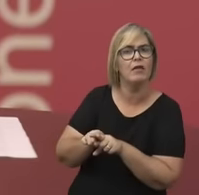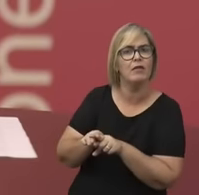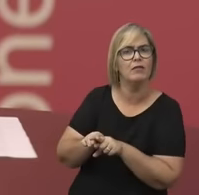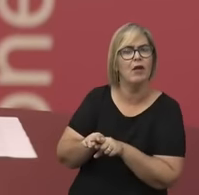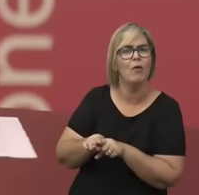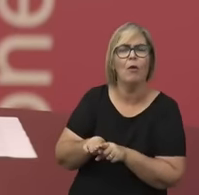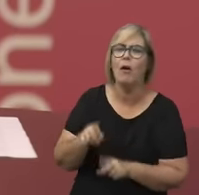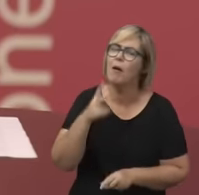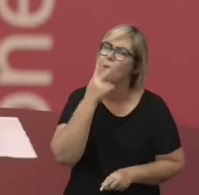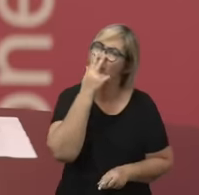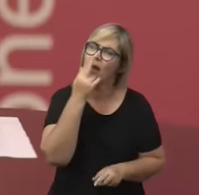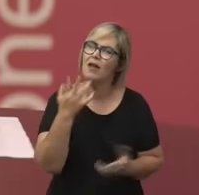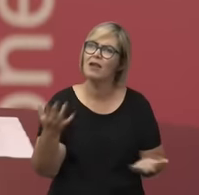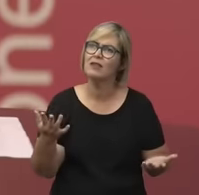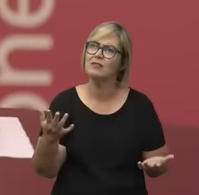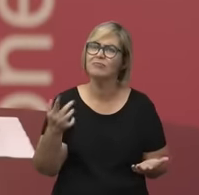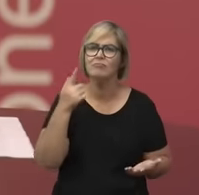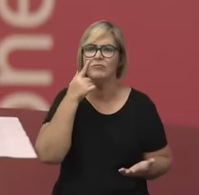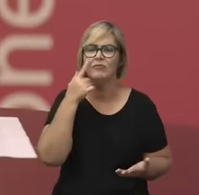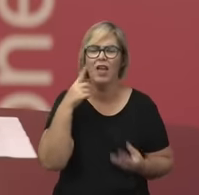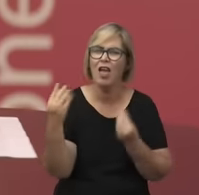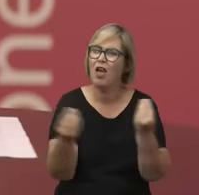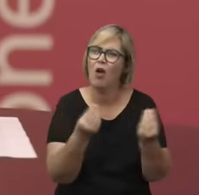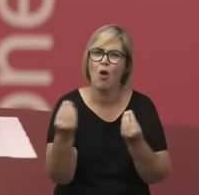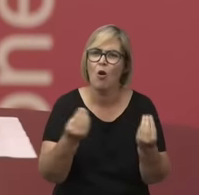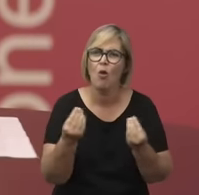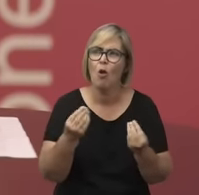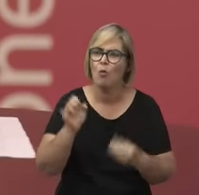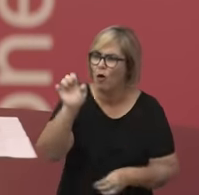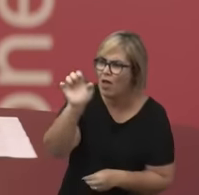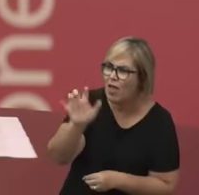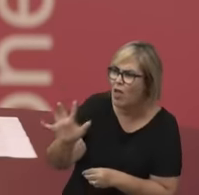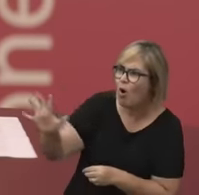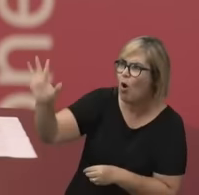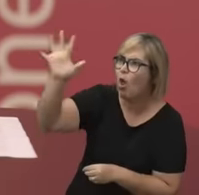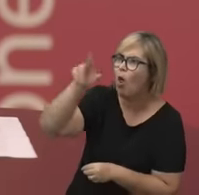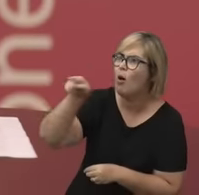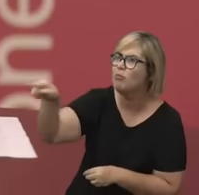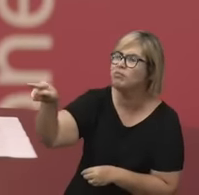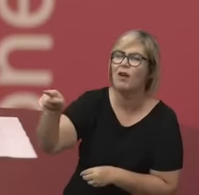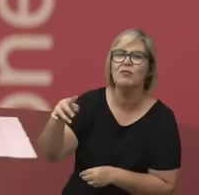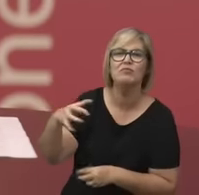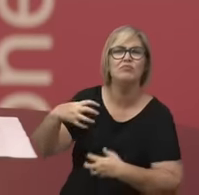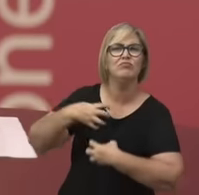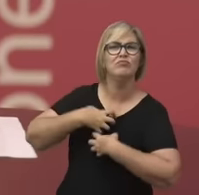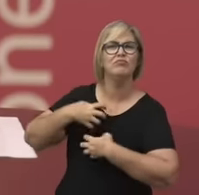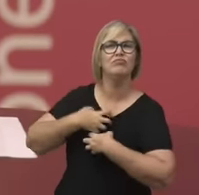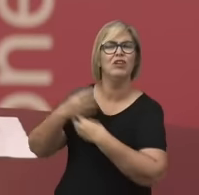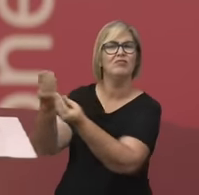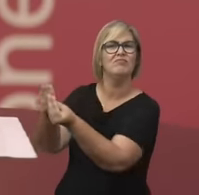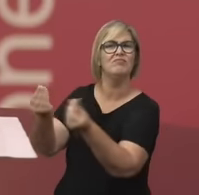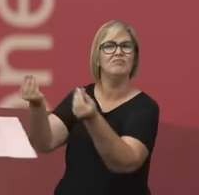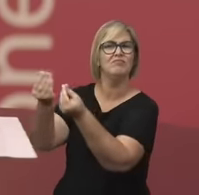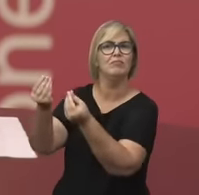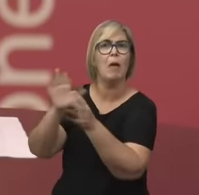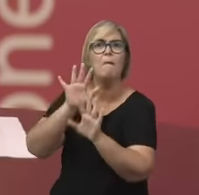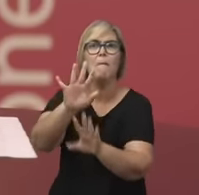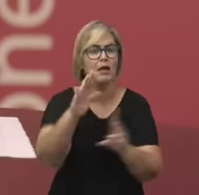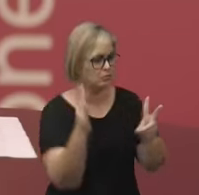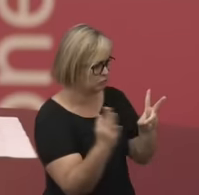maternidade na Europa e chama as mulheres indígenas